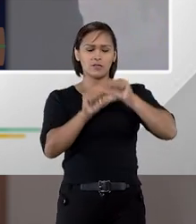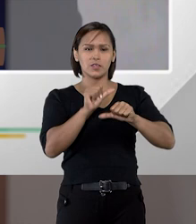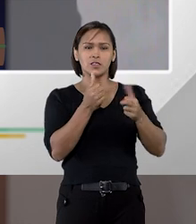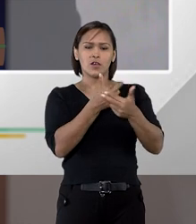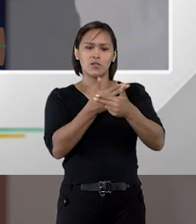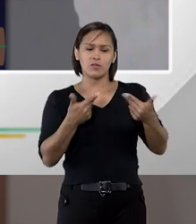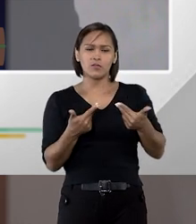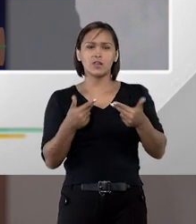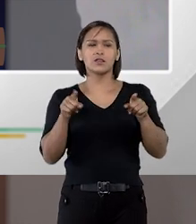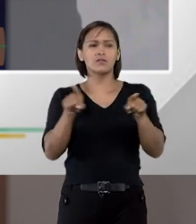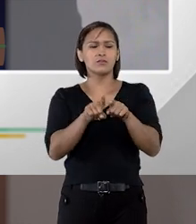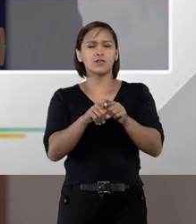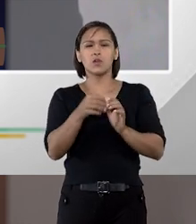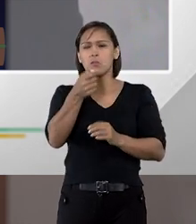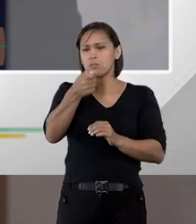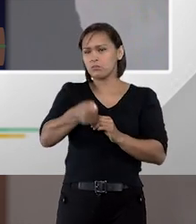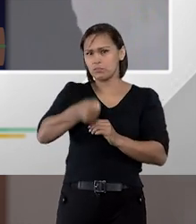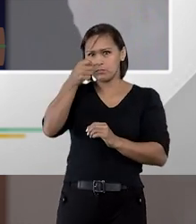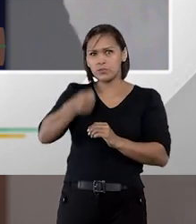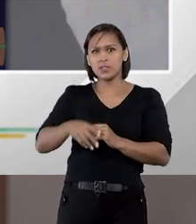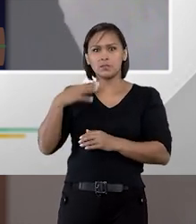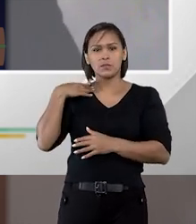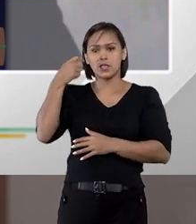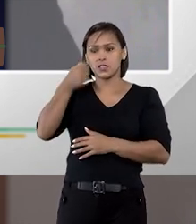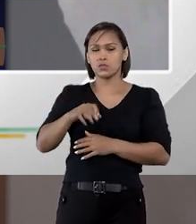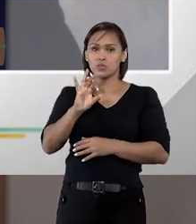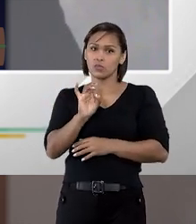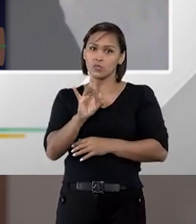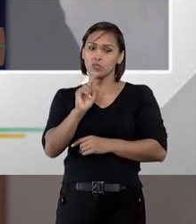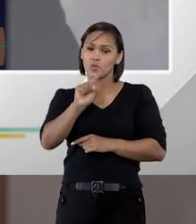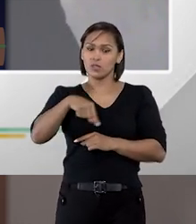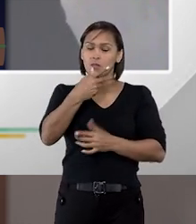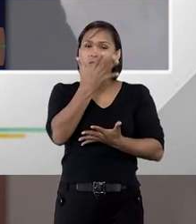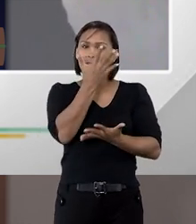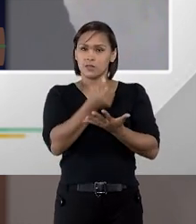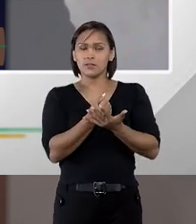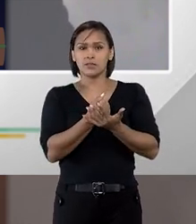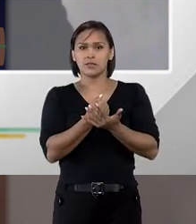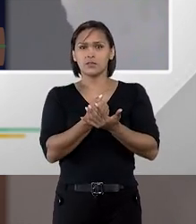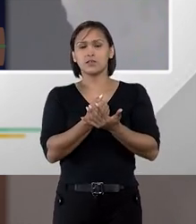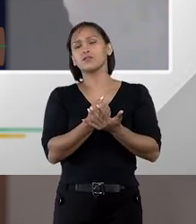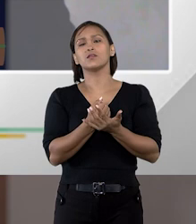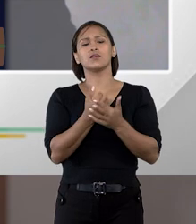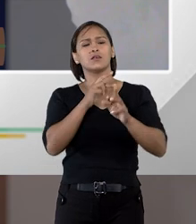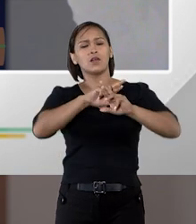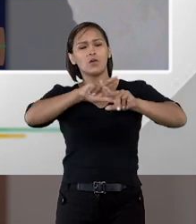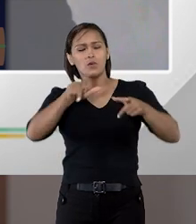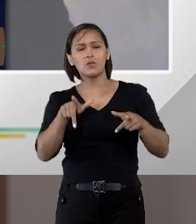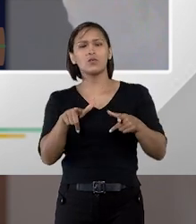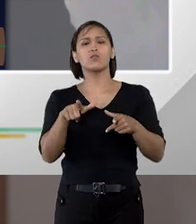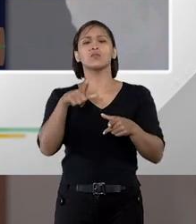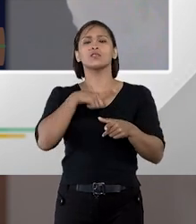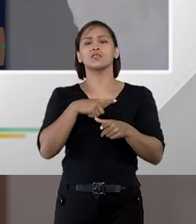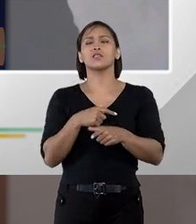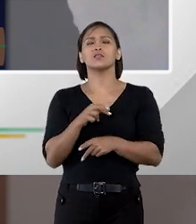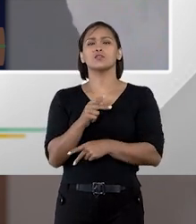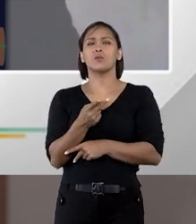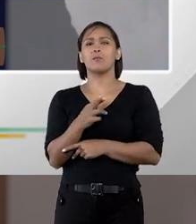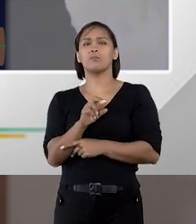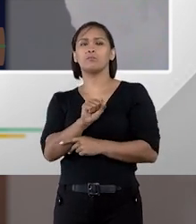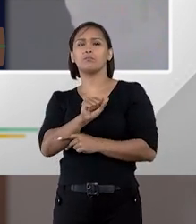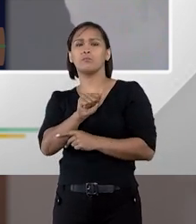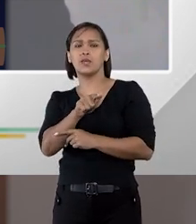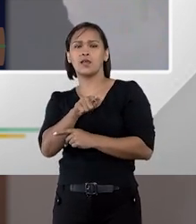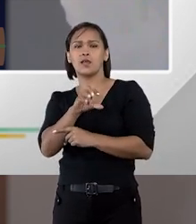inversão de fases, fazendo primeiro o julgamento e apenas depois a habilitação, e algumas dessas tendências do pregão